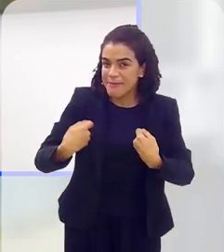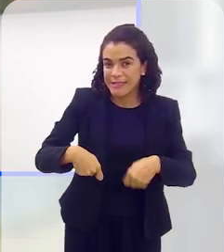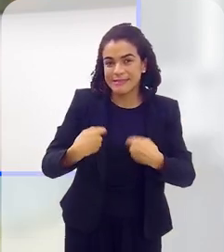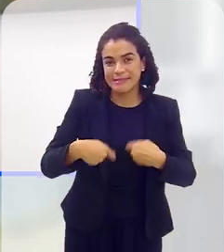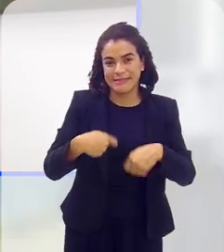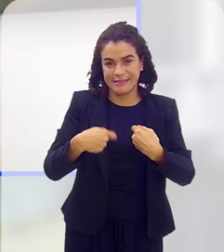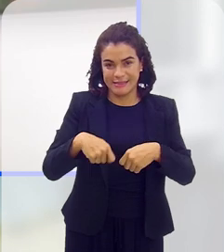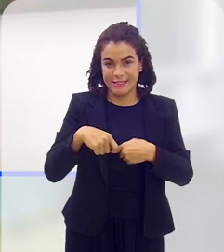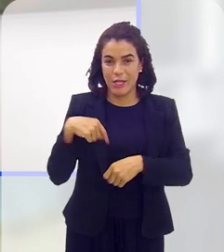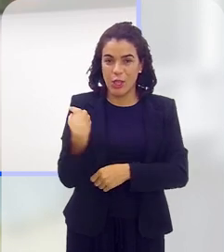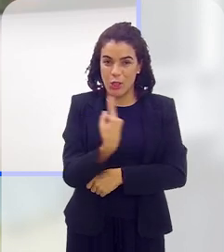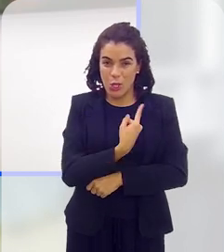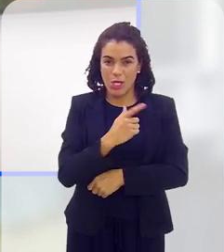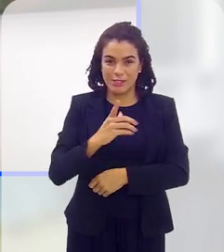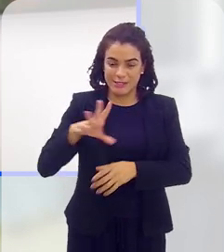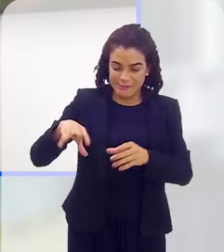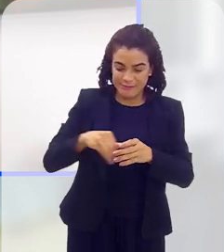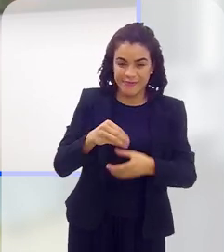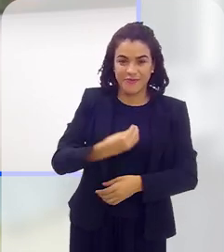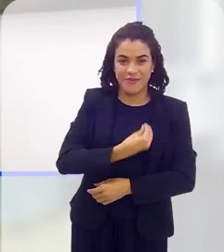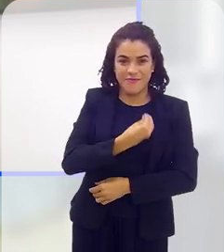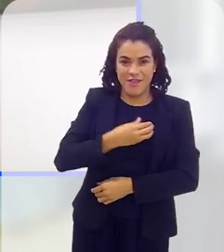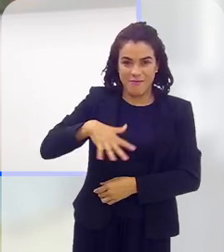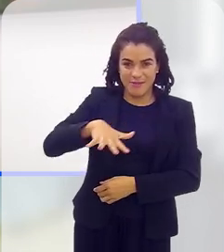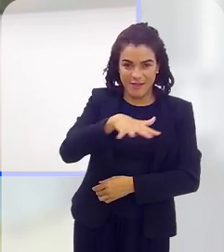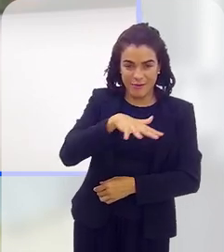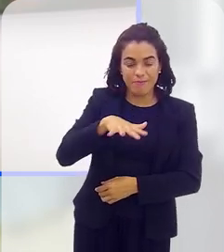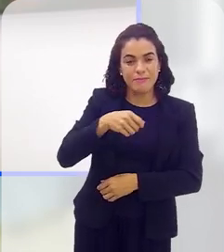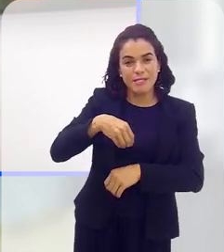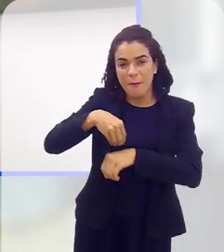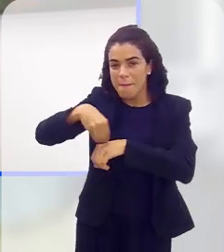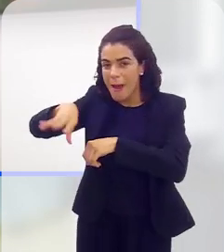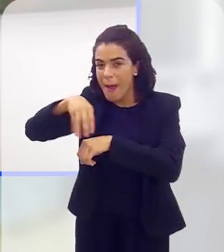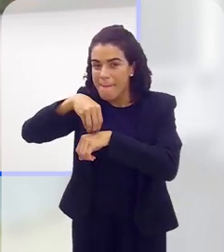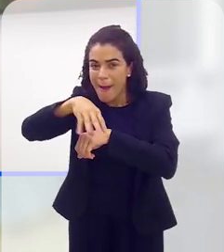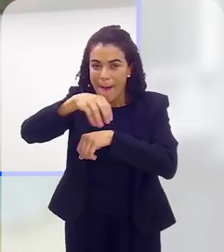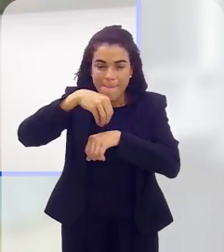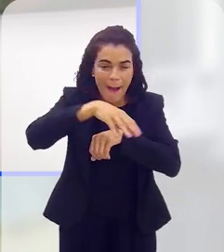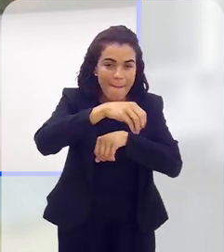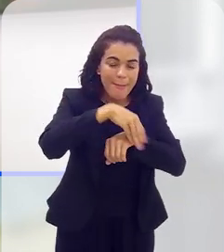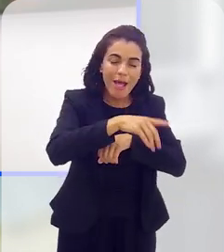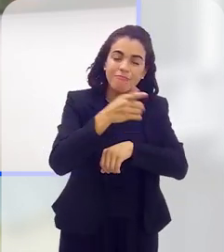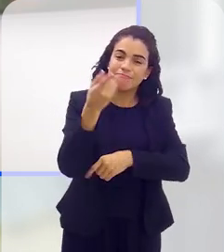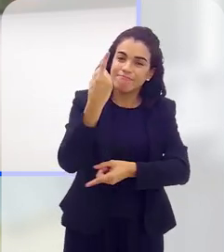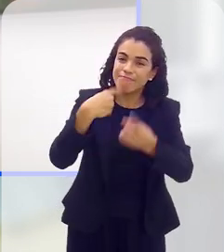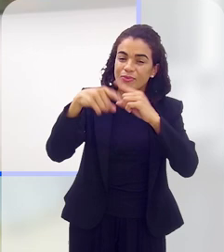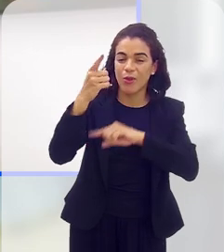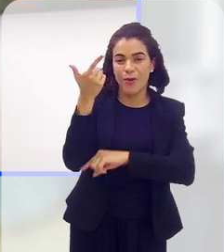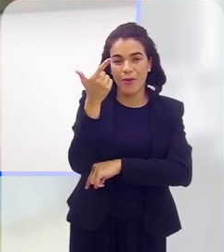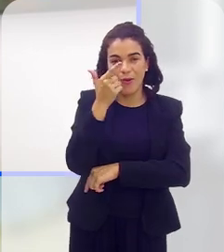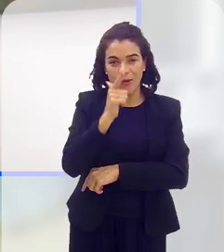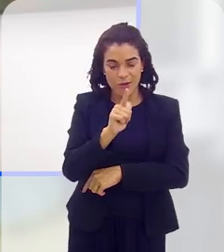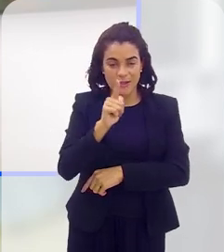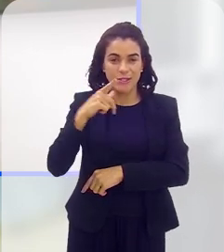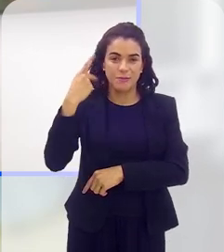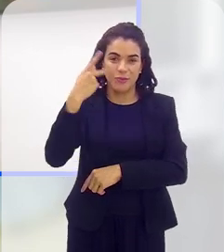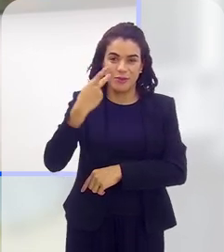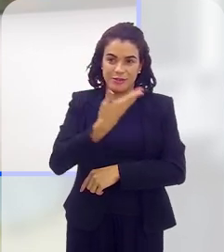nós que passamos pela condição, temos que levar a informação para a gente conseguir essas